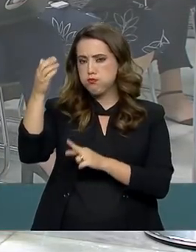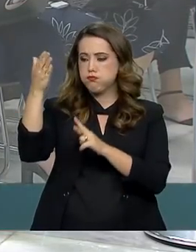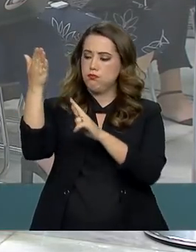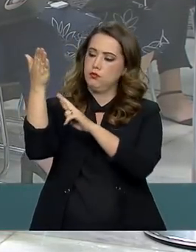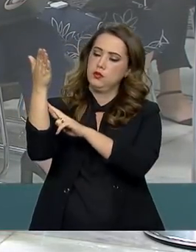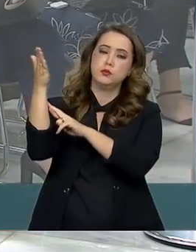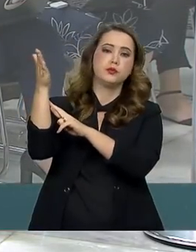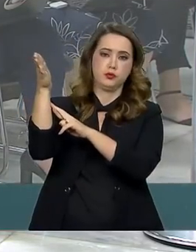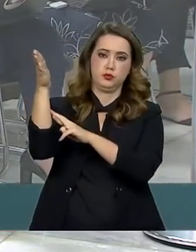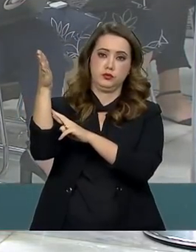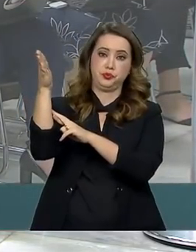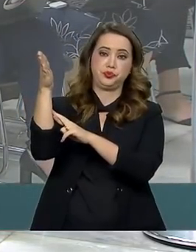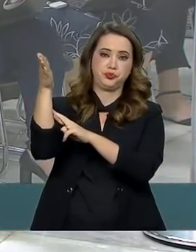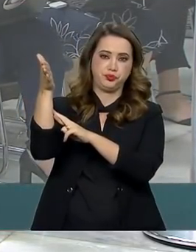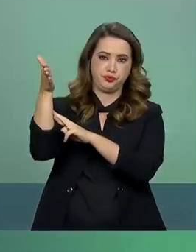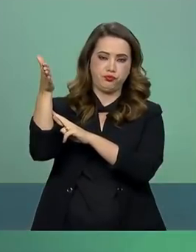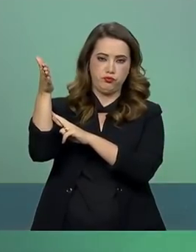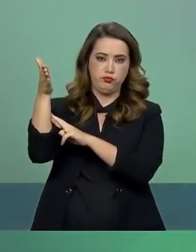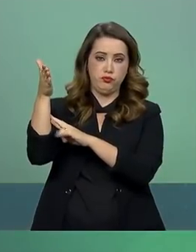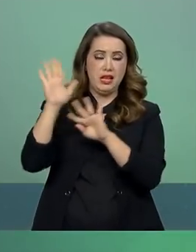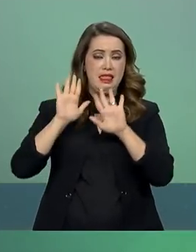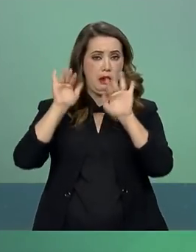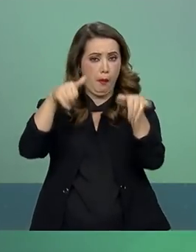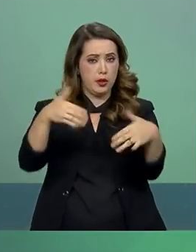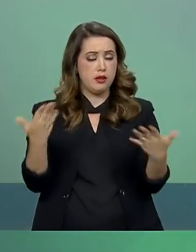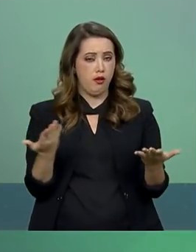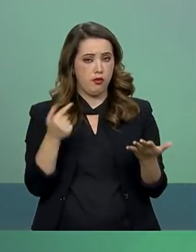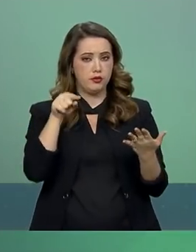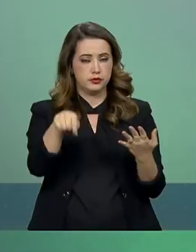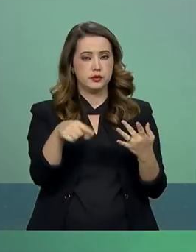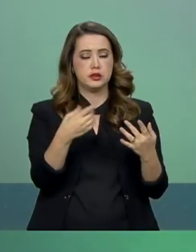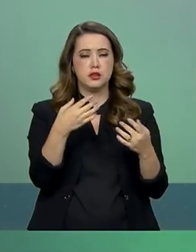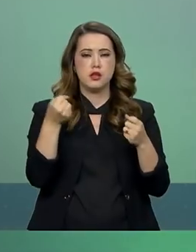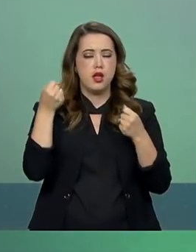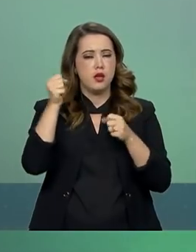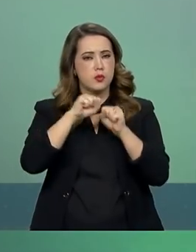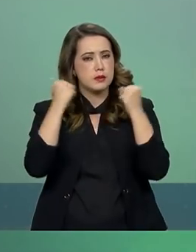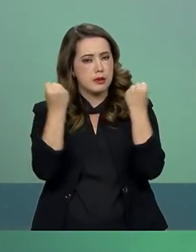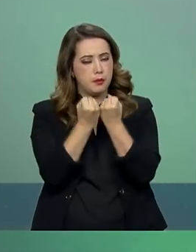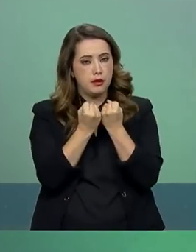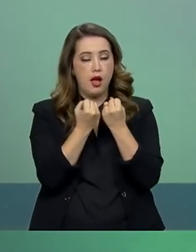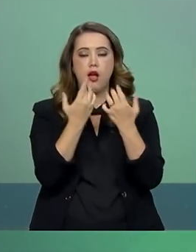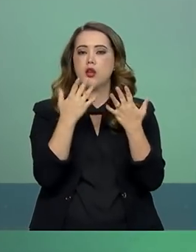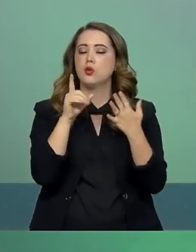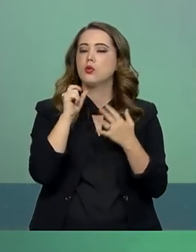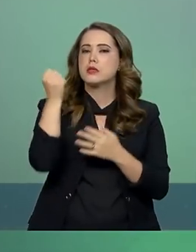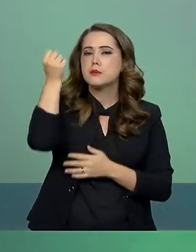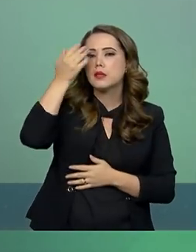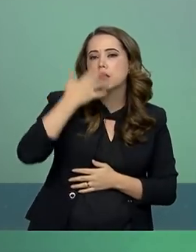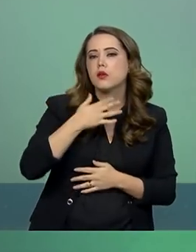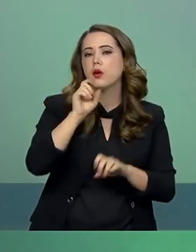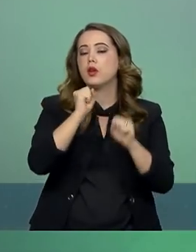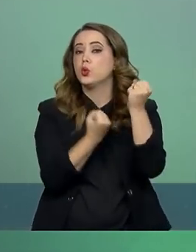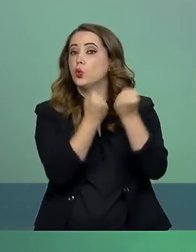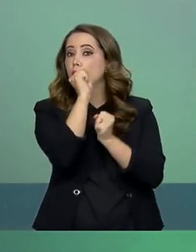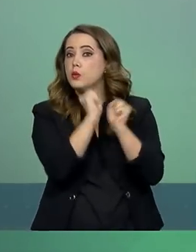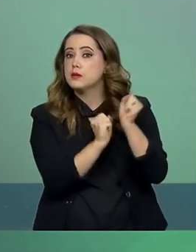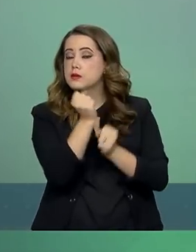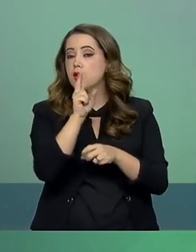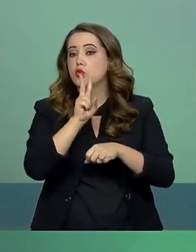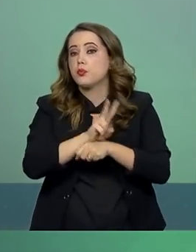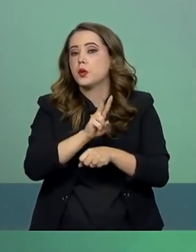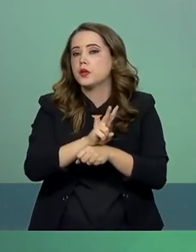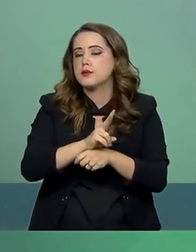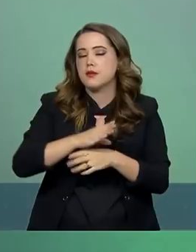Participaremos do encerramento do Seminário de Indústria de Defesa. E, às 17h, o presidente Jair